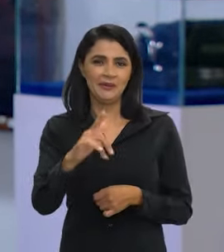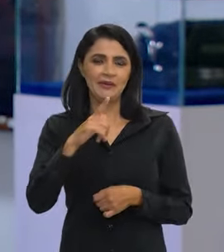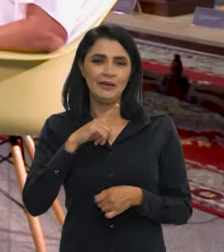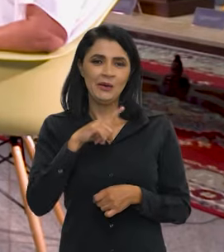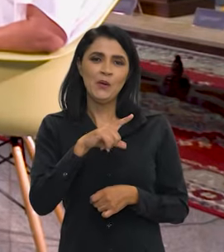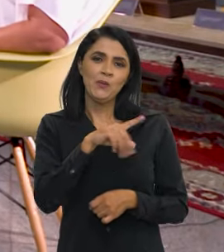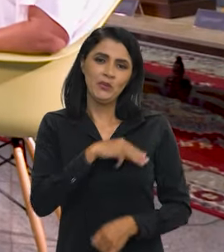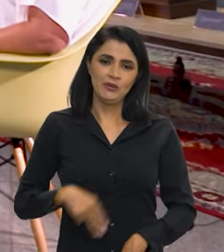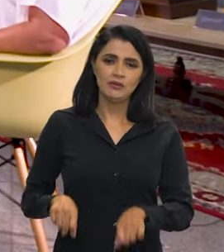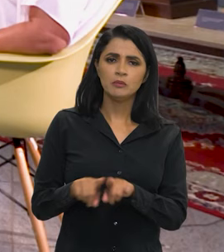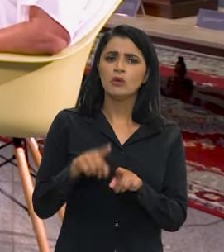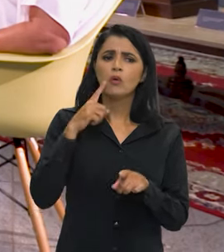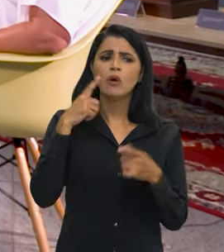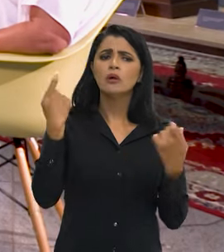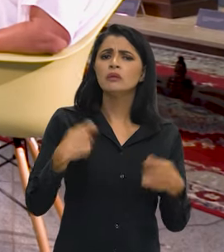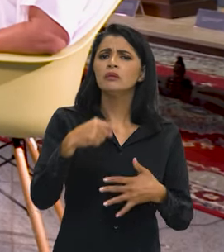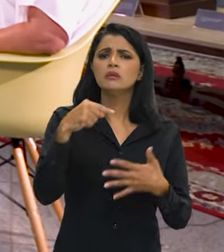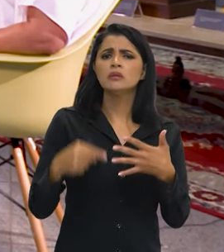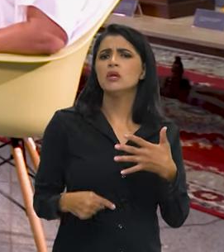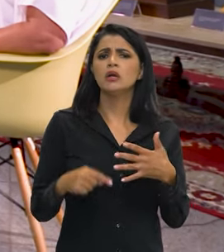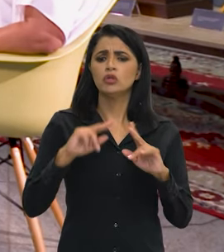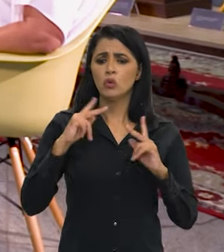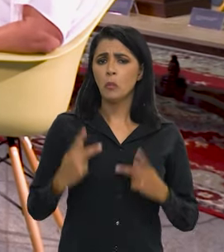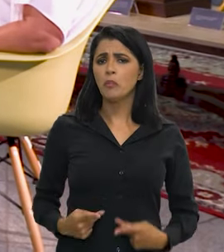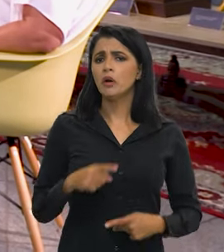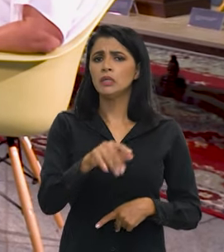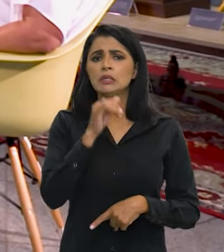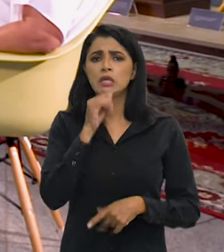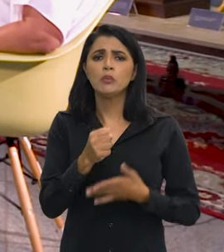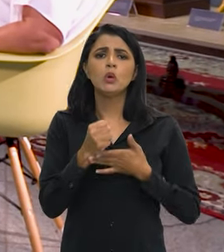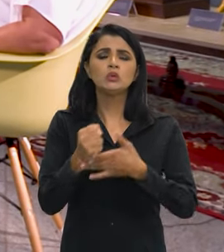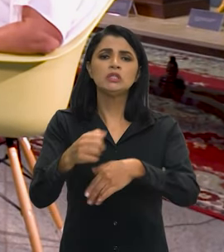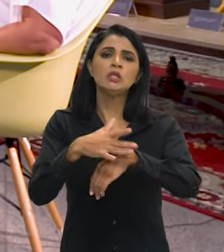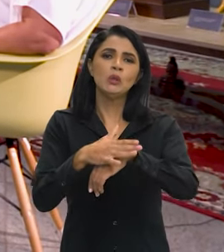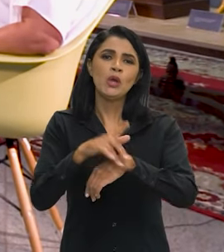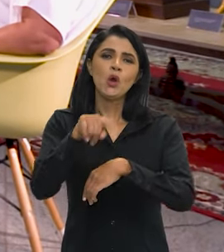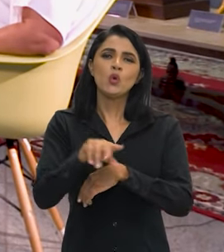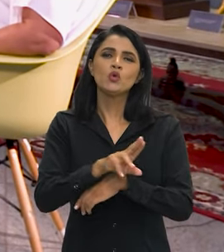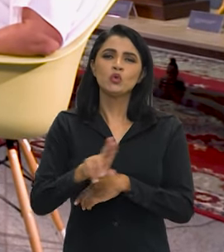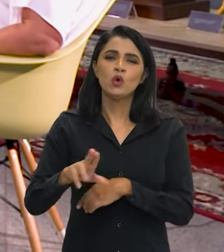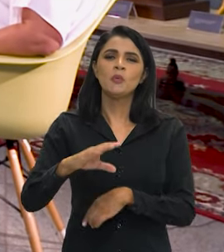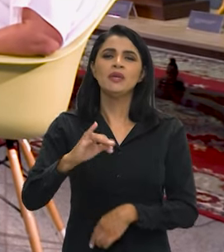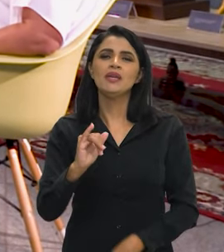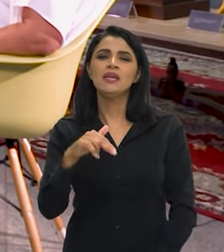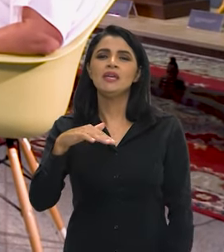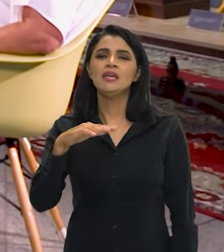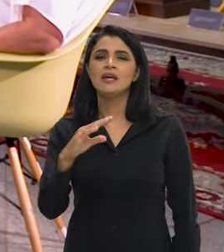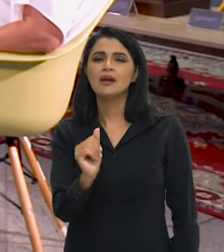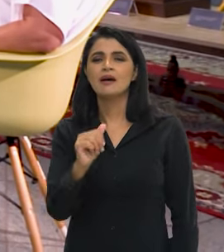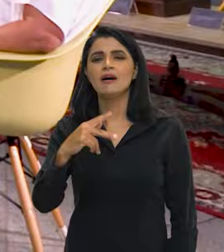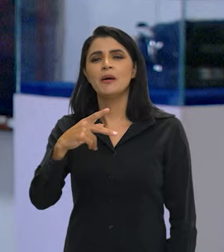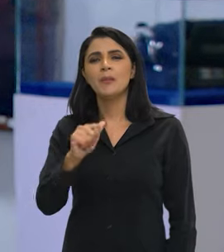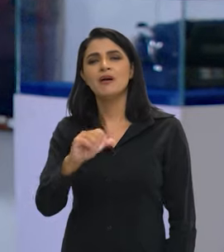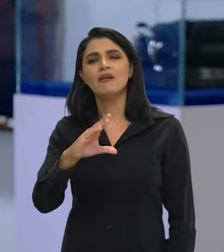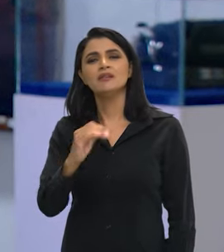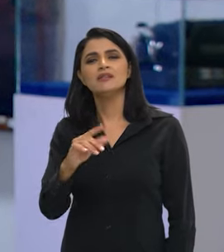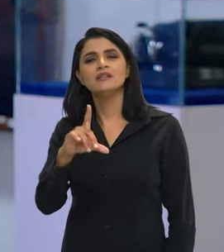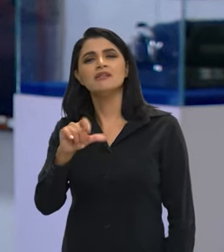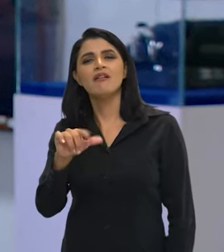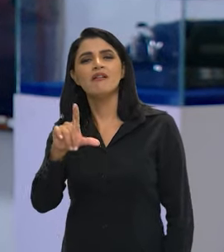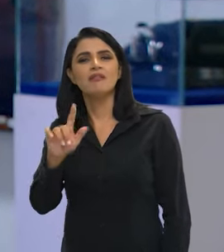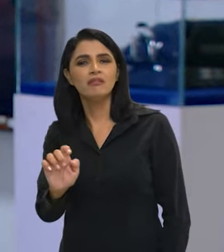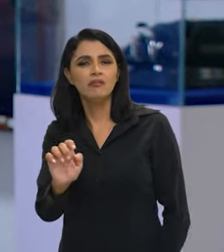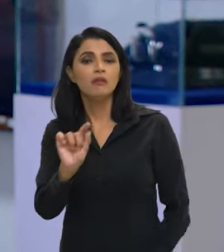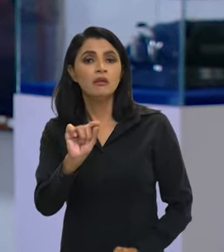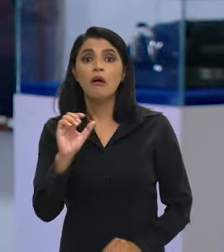necessidades humanas. Qual a necessidade humana no auxílio doença, que hoje chama auxílio de incapacidade. A necessidade humana é que ele tem isso